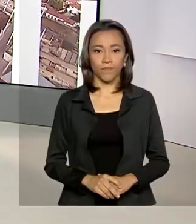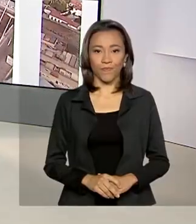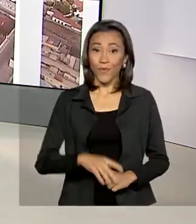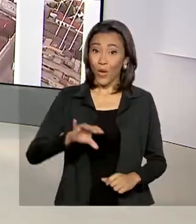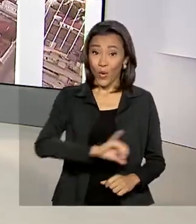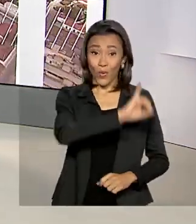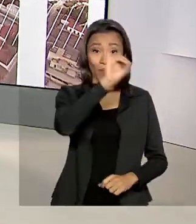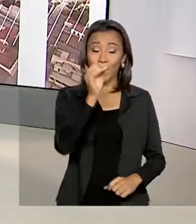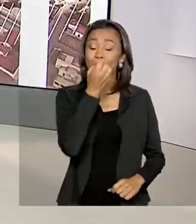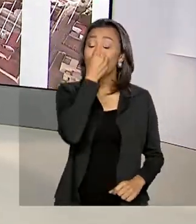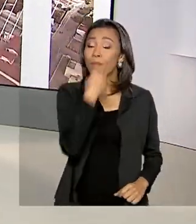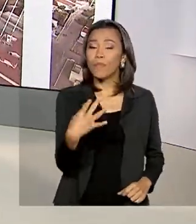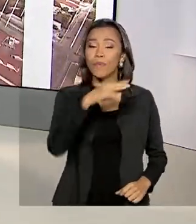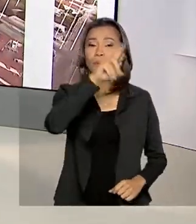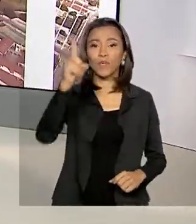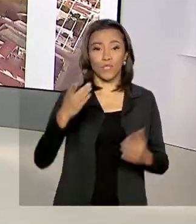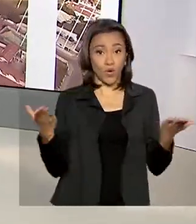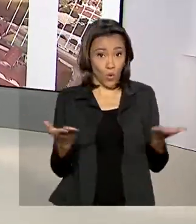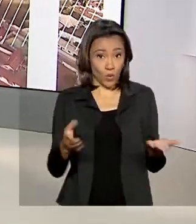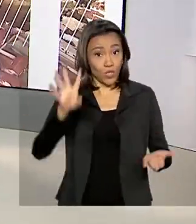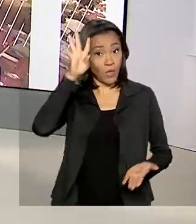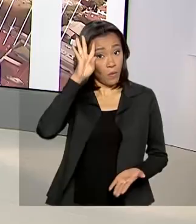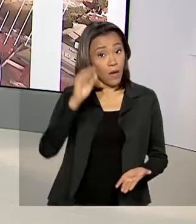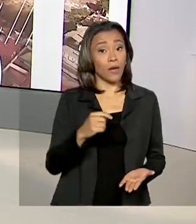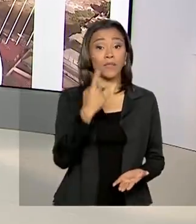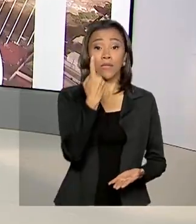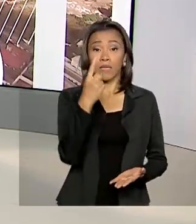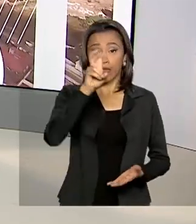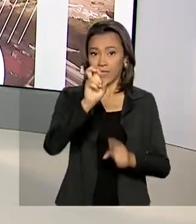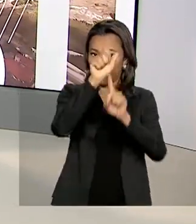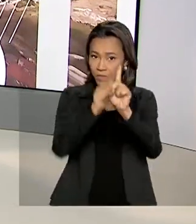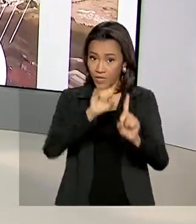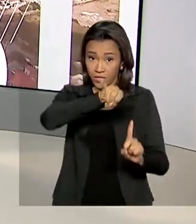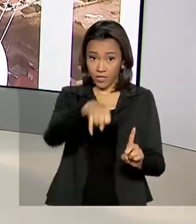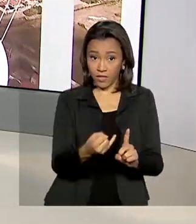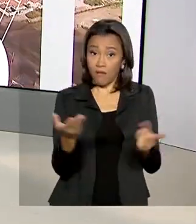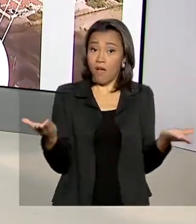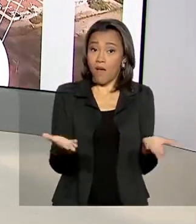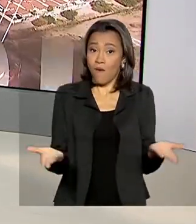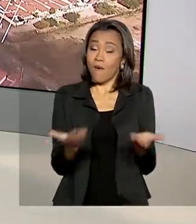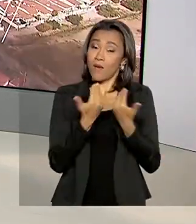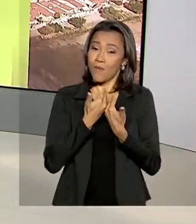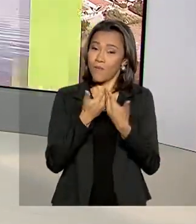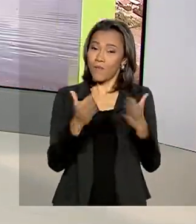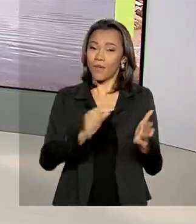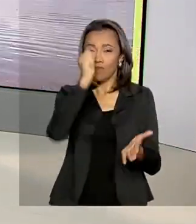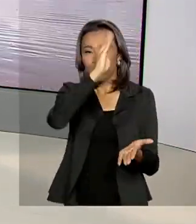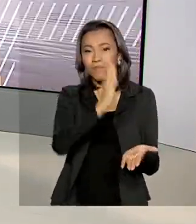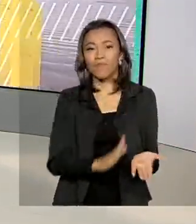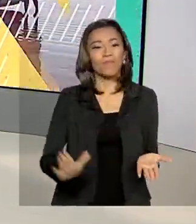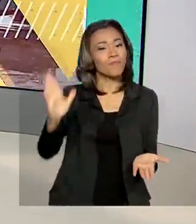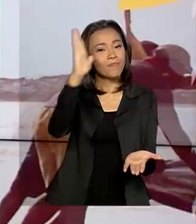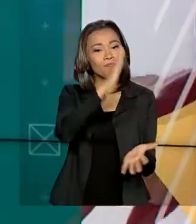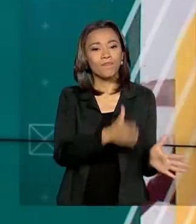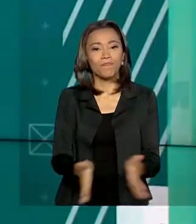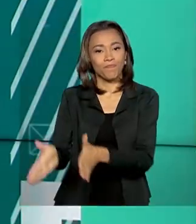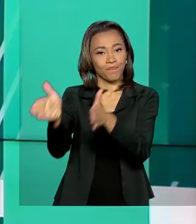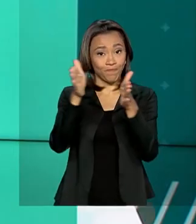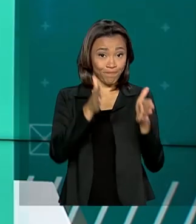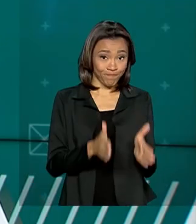Olá, bom dia pra você. Hoje é quarta-feira, 15 de janeiro. Começa agora o Brasil em dia para todo o país.